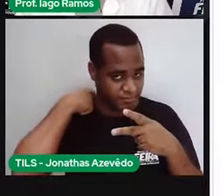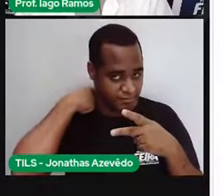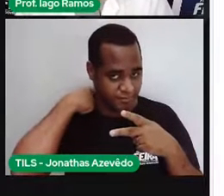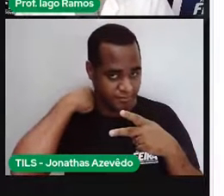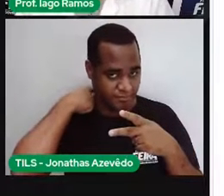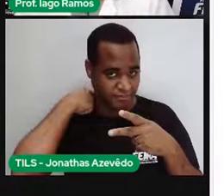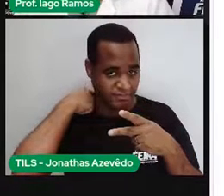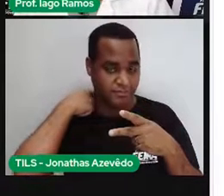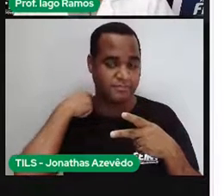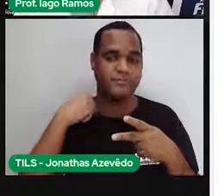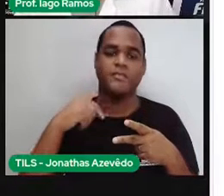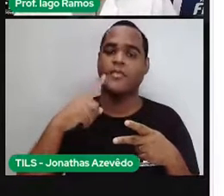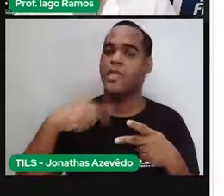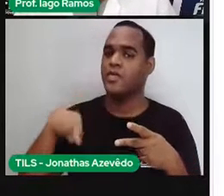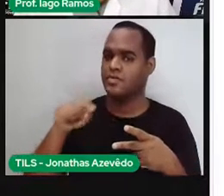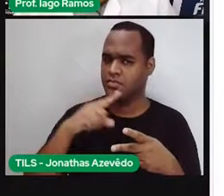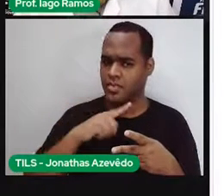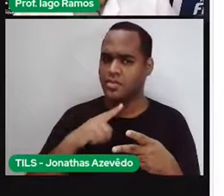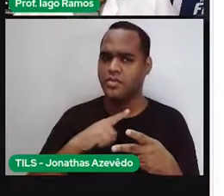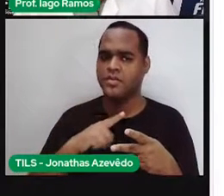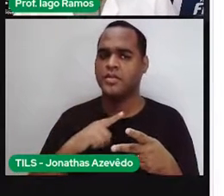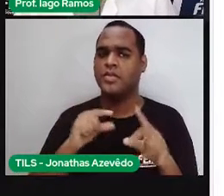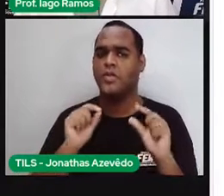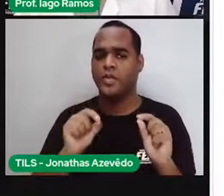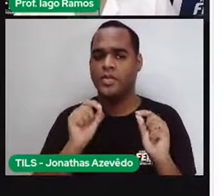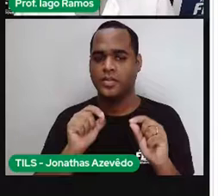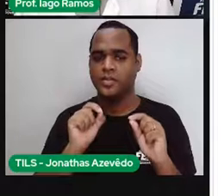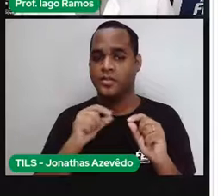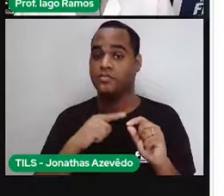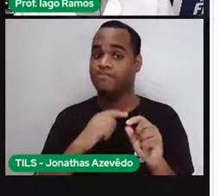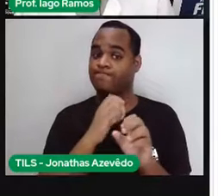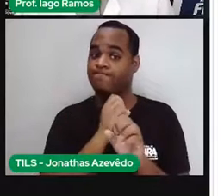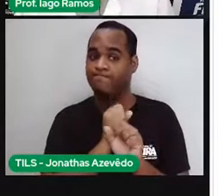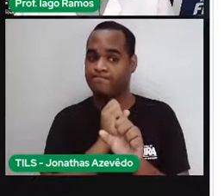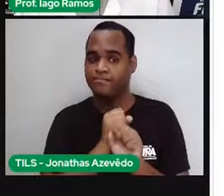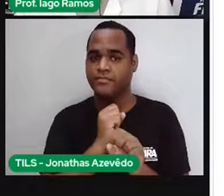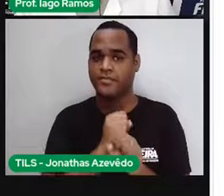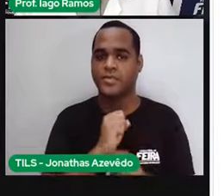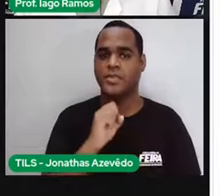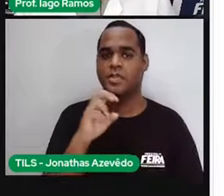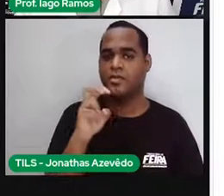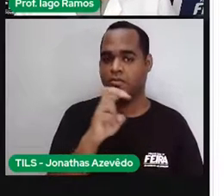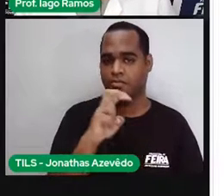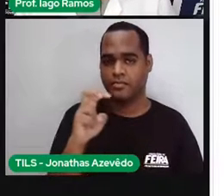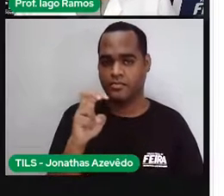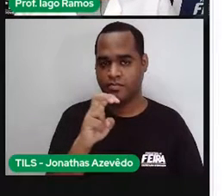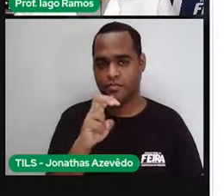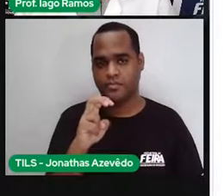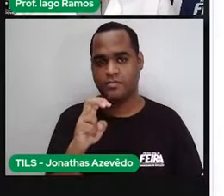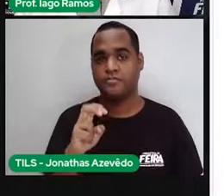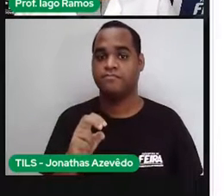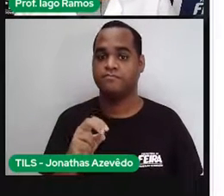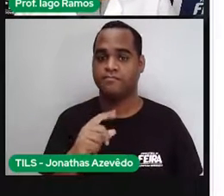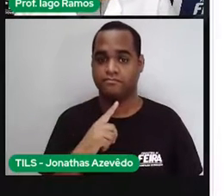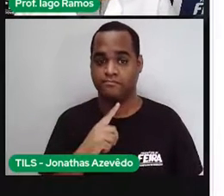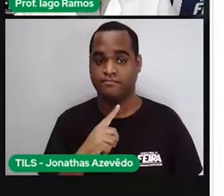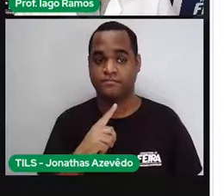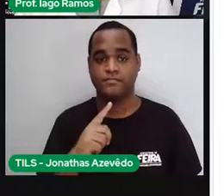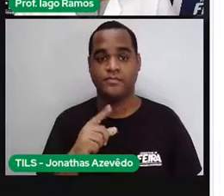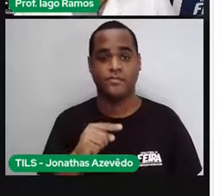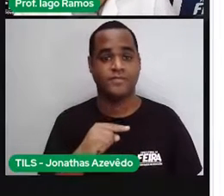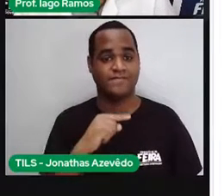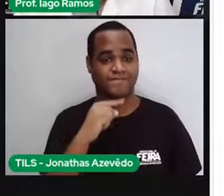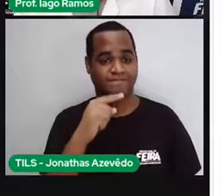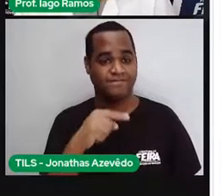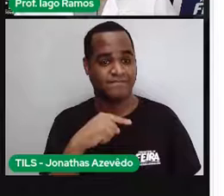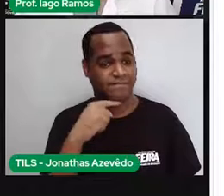tudo seria 55. Mas aí tem um probleminha. Qual é o probleminha? Não dá para